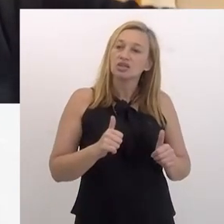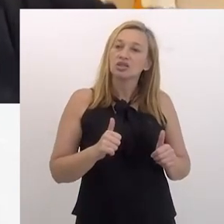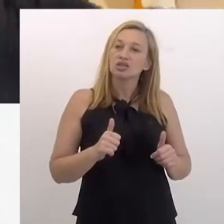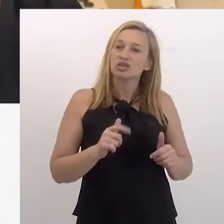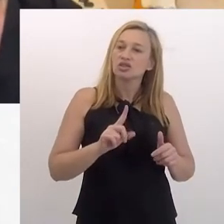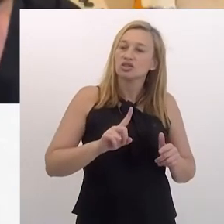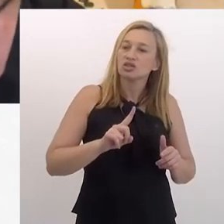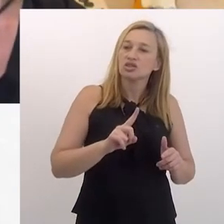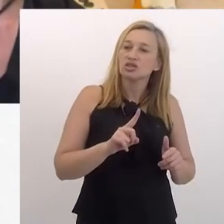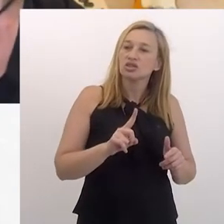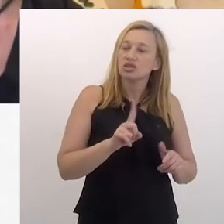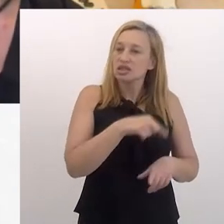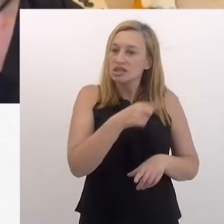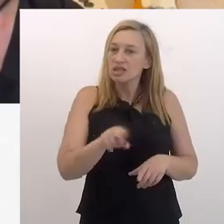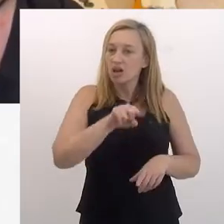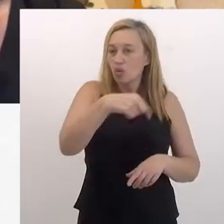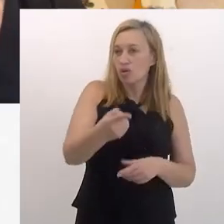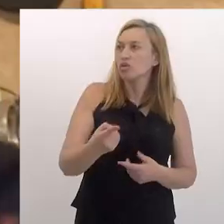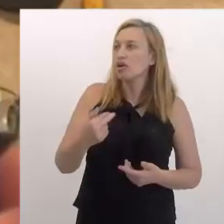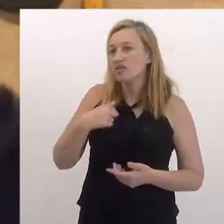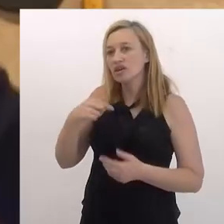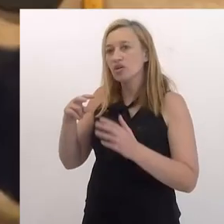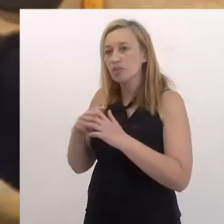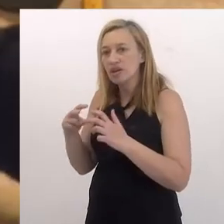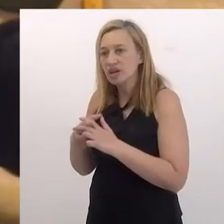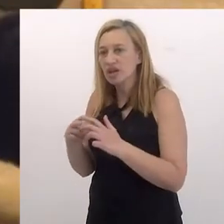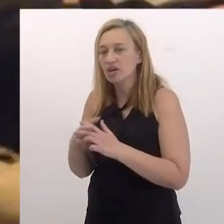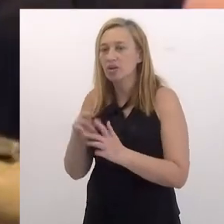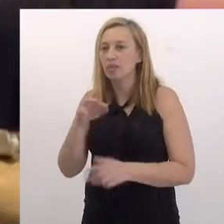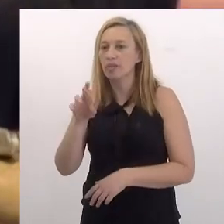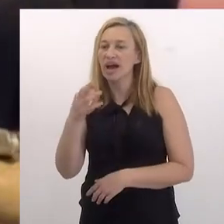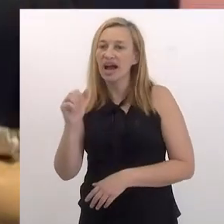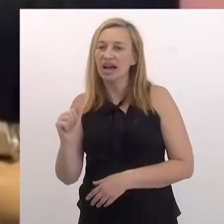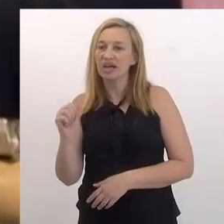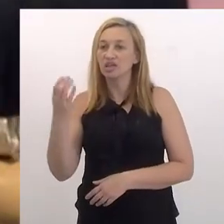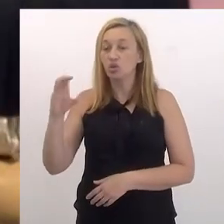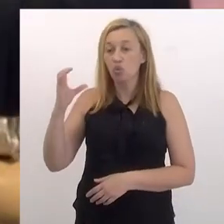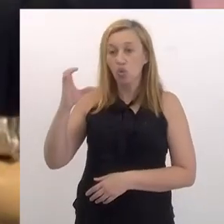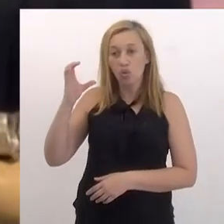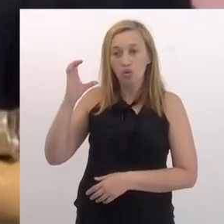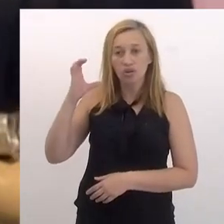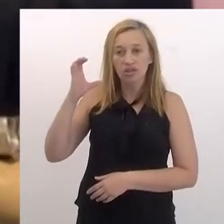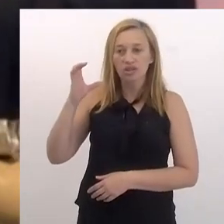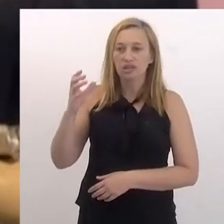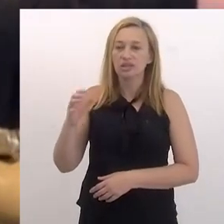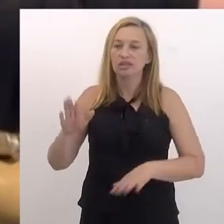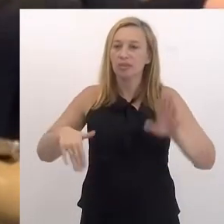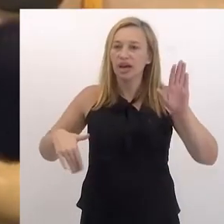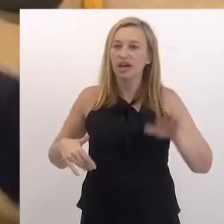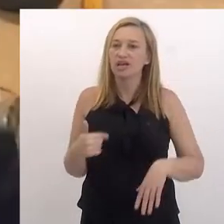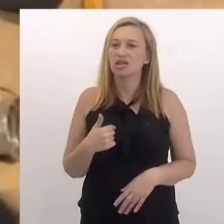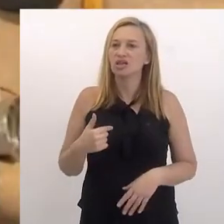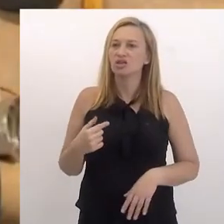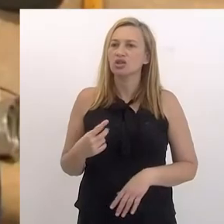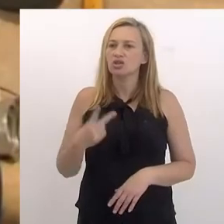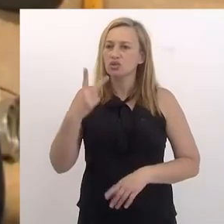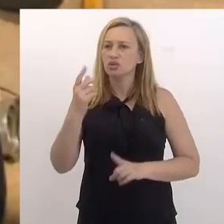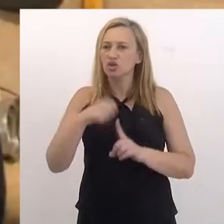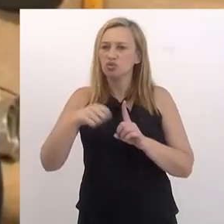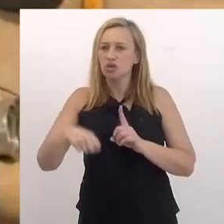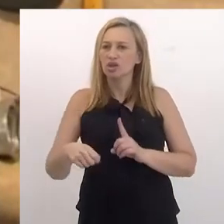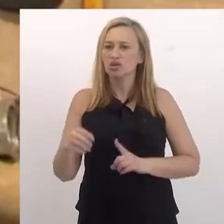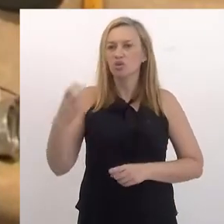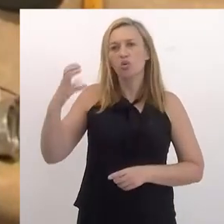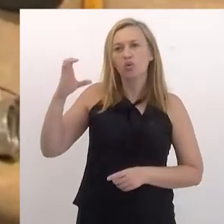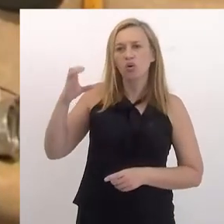outros, em cima das situações. Uma vez eu briguei com o cara de uma barraquinha de coco na praia. Falei assim, eu tinha ido à praia,